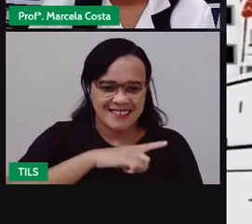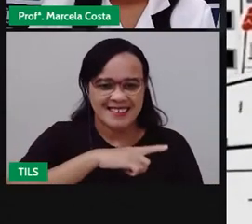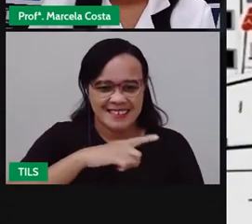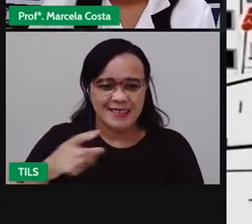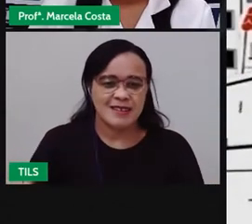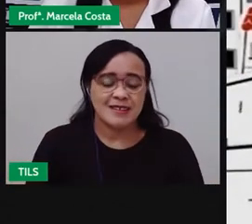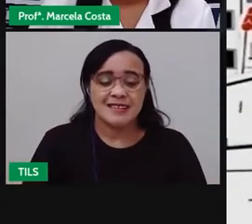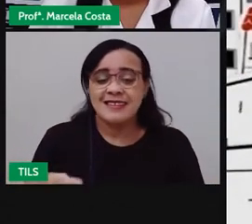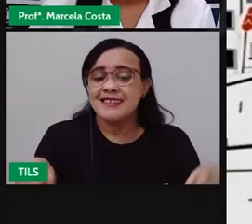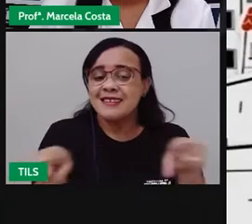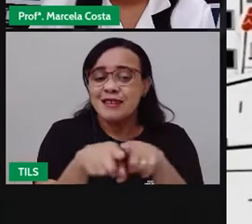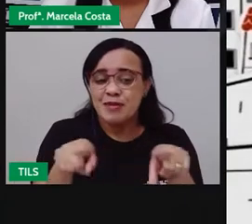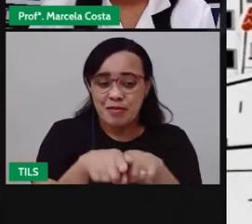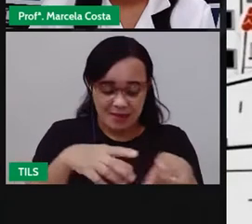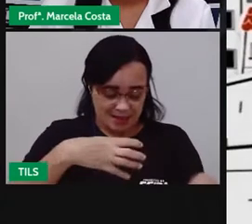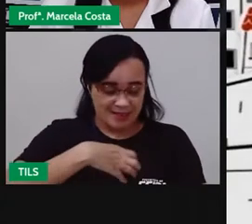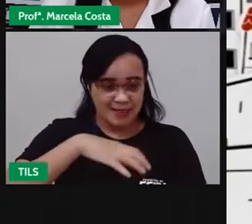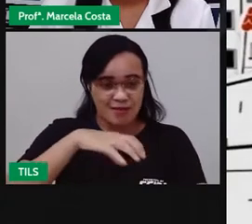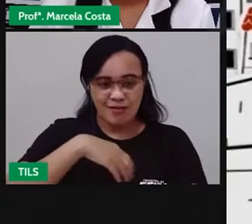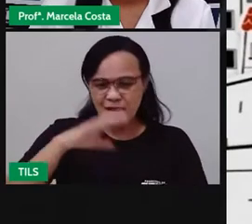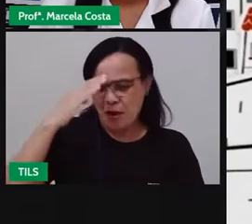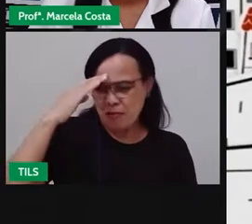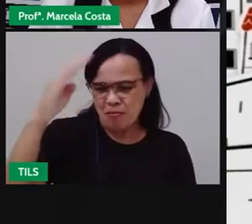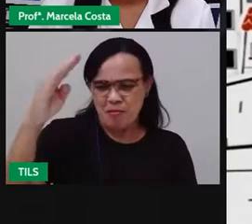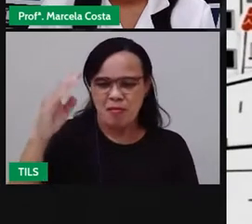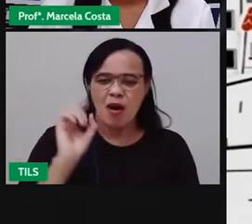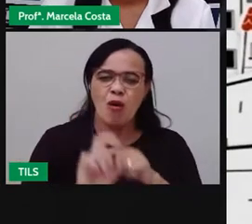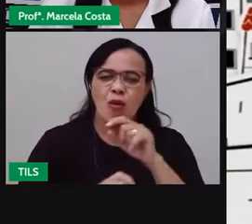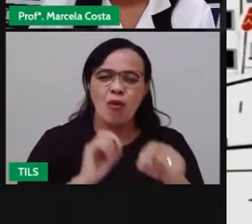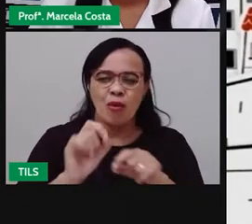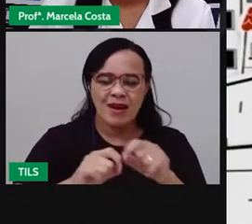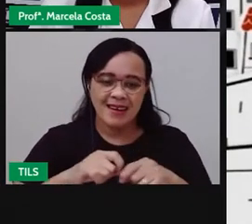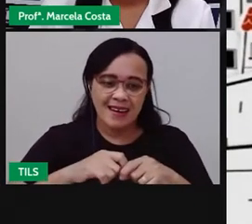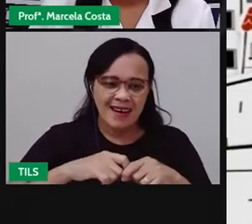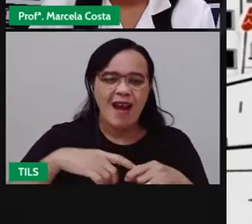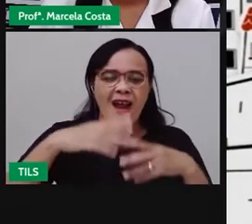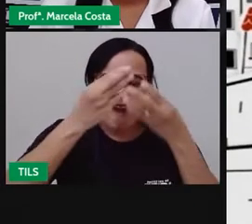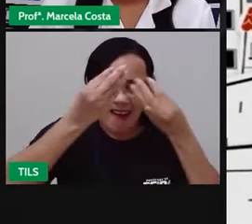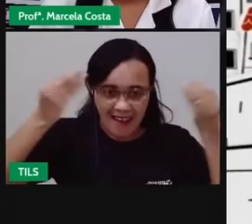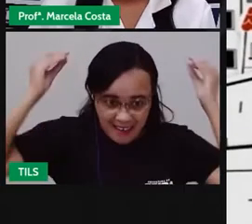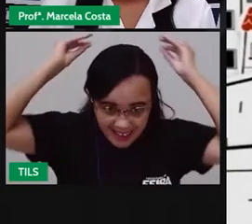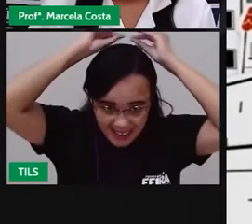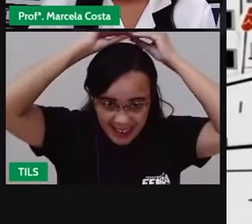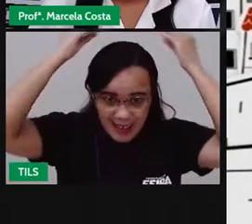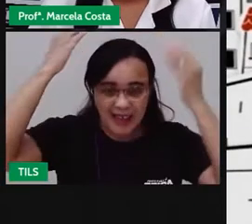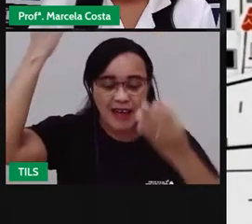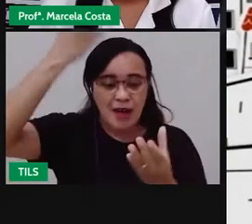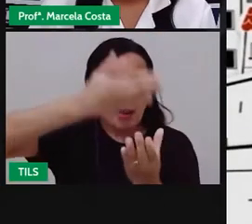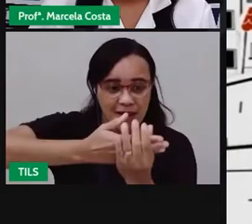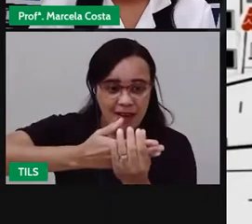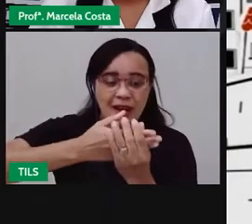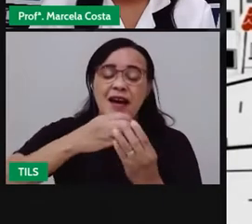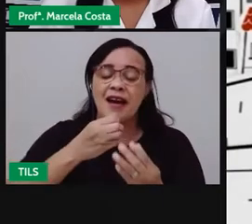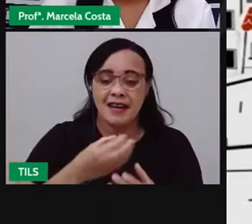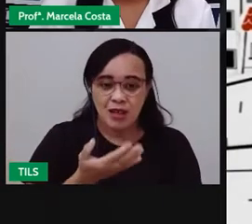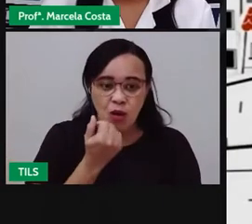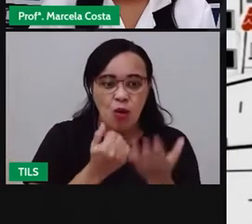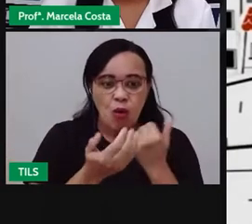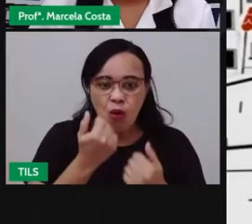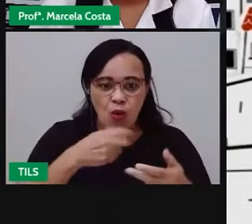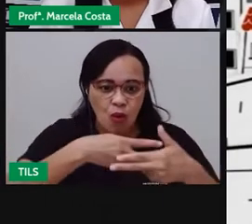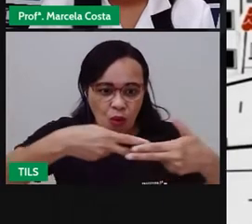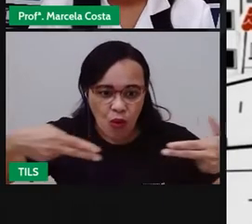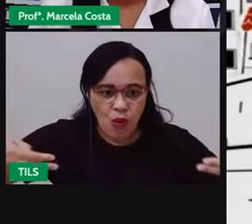Na Bahia, destaca-se o ofício das baianas de acarajé, que se dedicam à produção artesanal e à venda de comidas